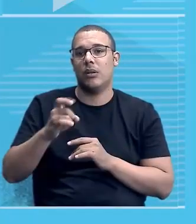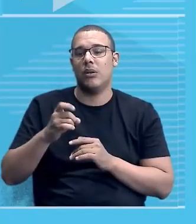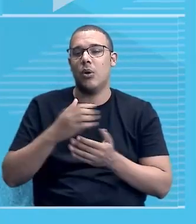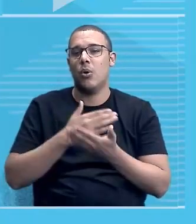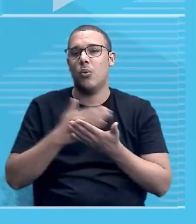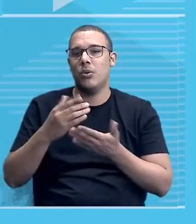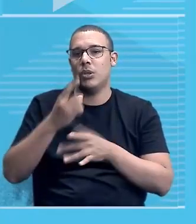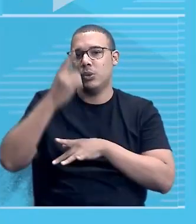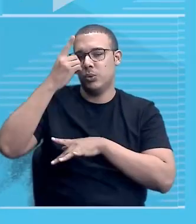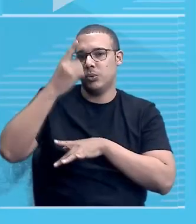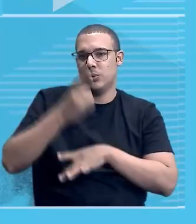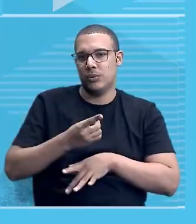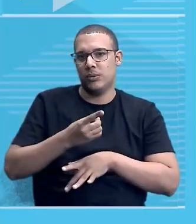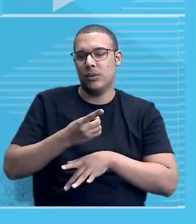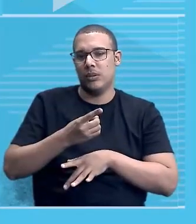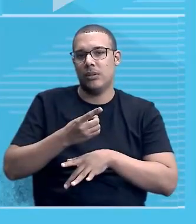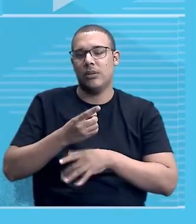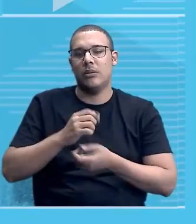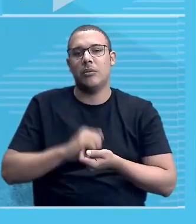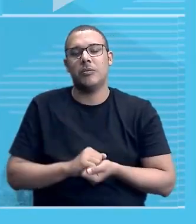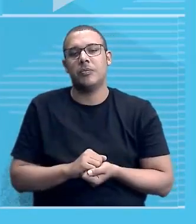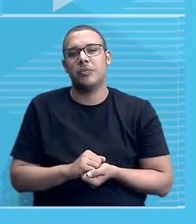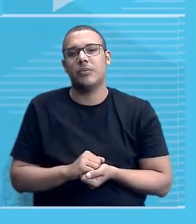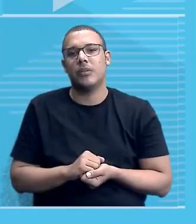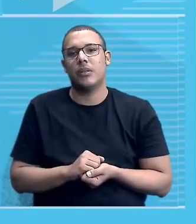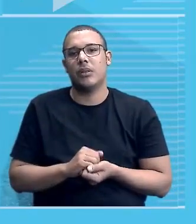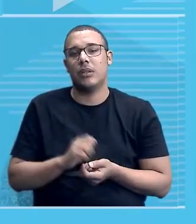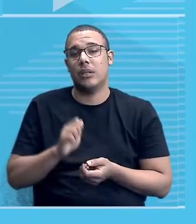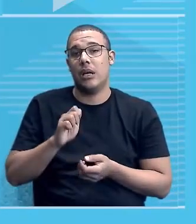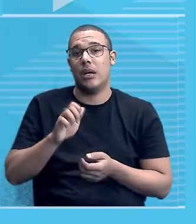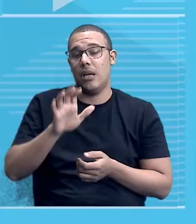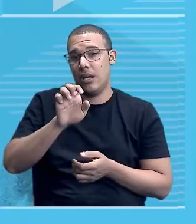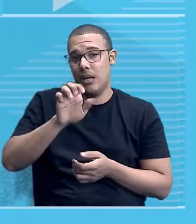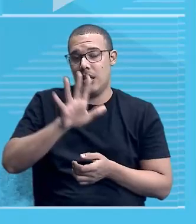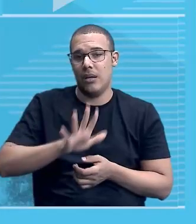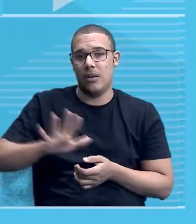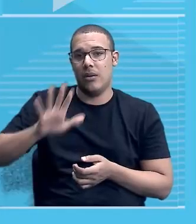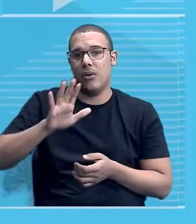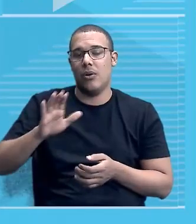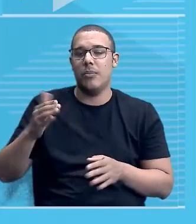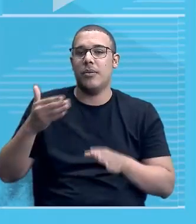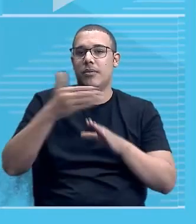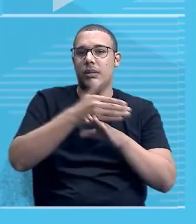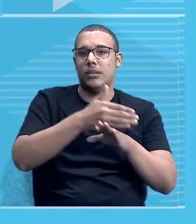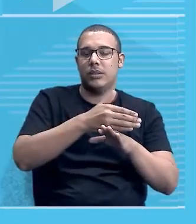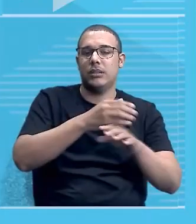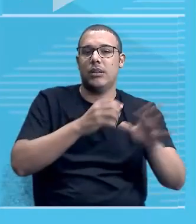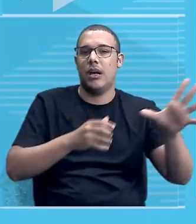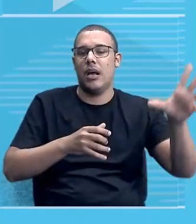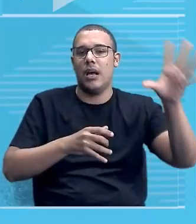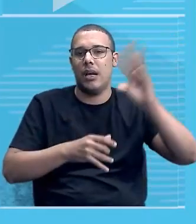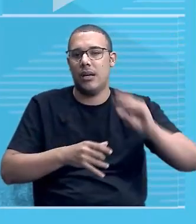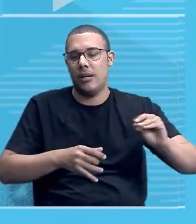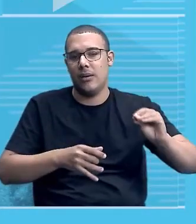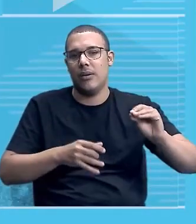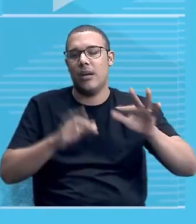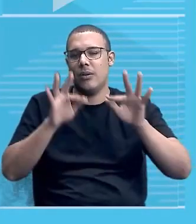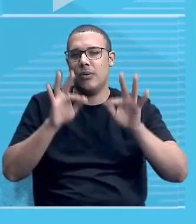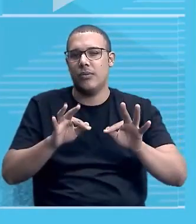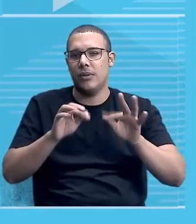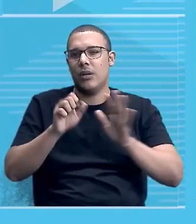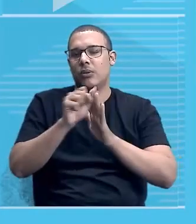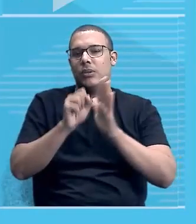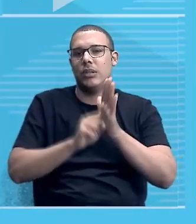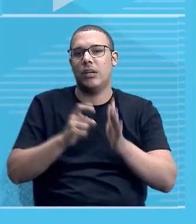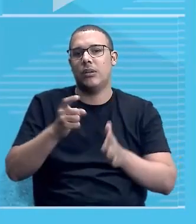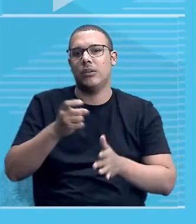das nações industrializadas europeia no continente africano. no final do século XIX, começo